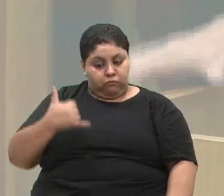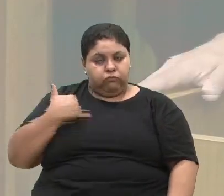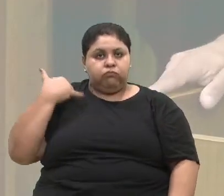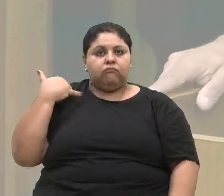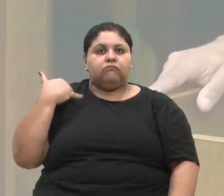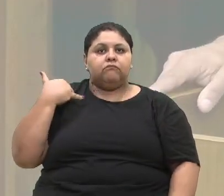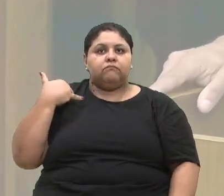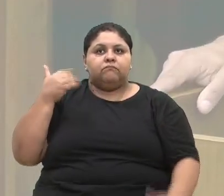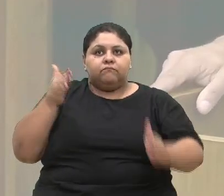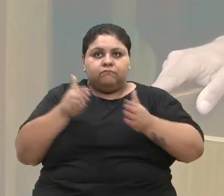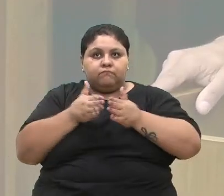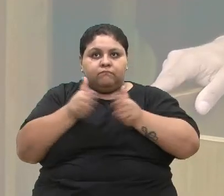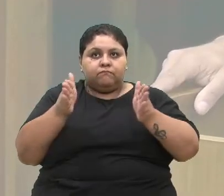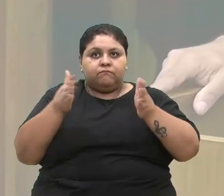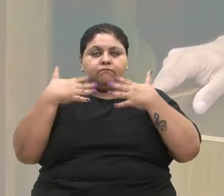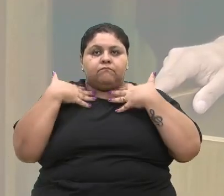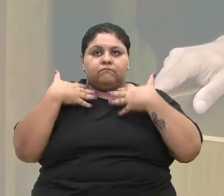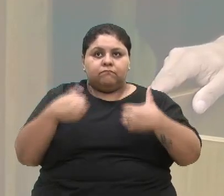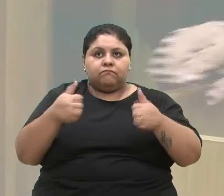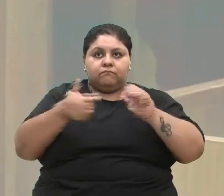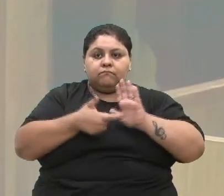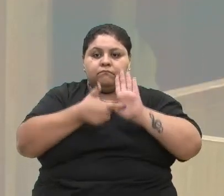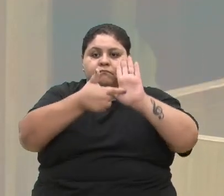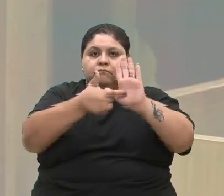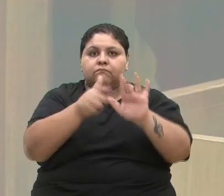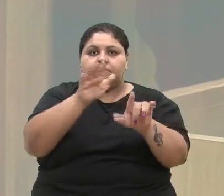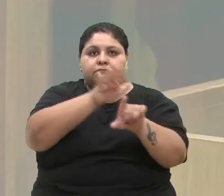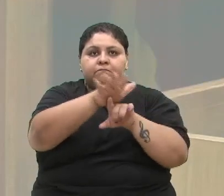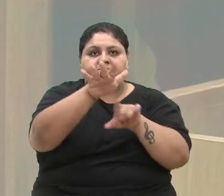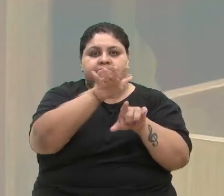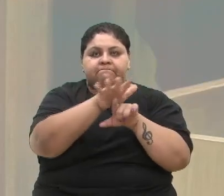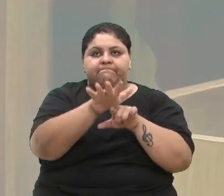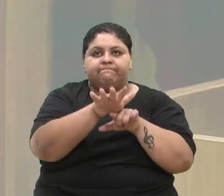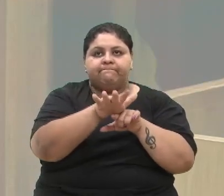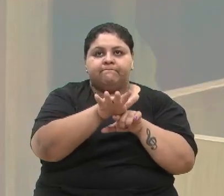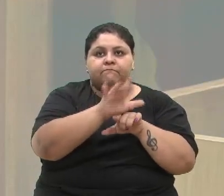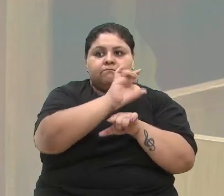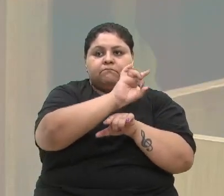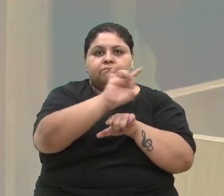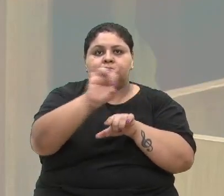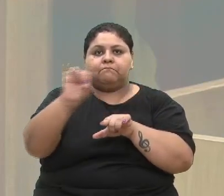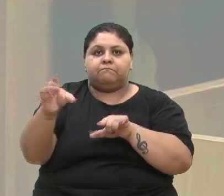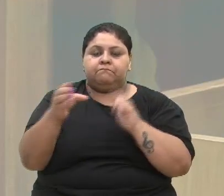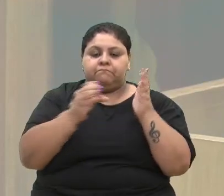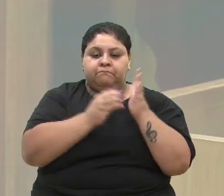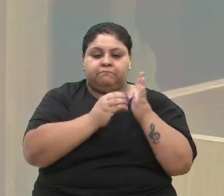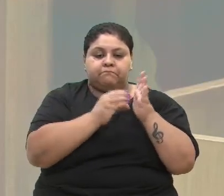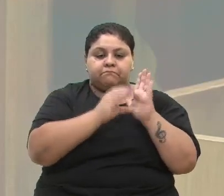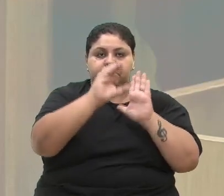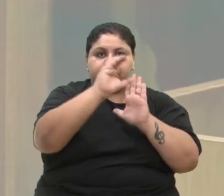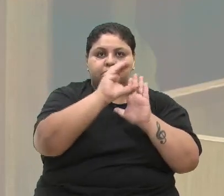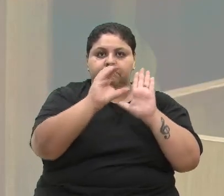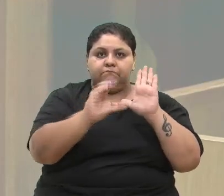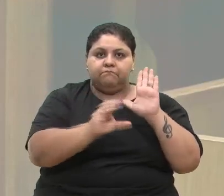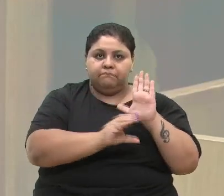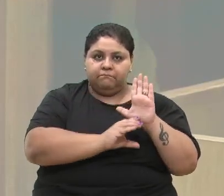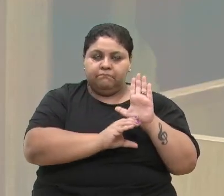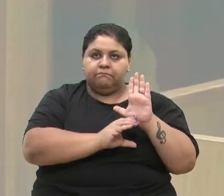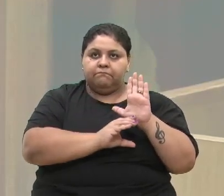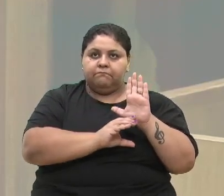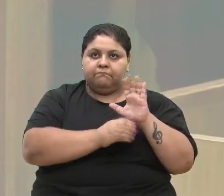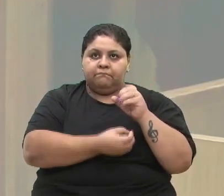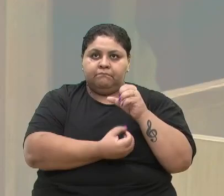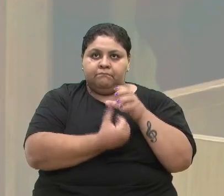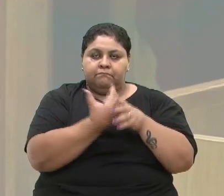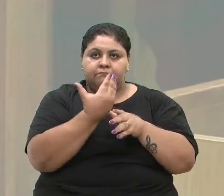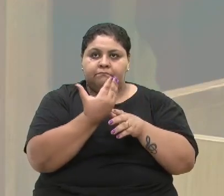abrimos as secretarias e apresentamos as demandas da Passas. Servidores de carreira emitiram as